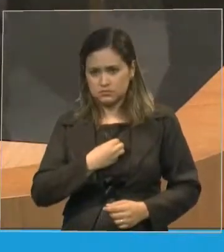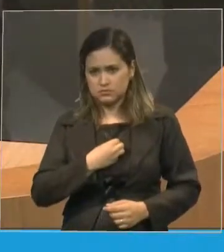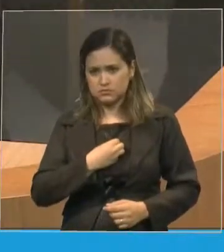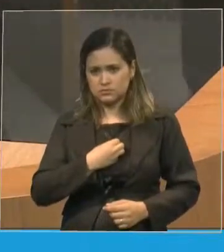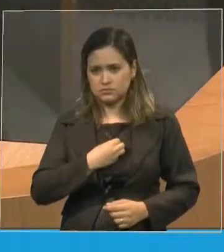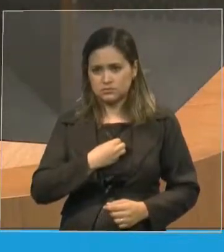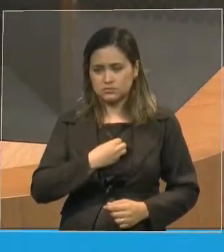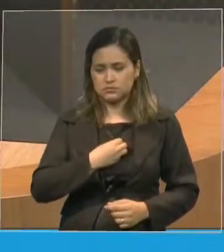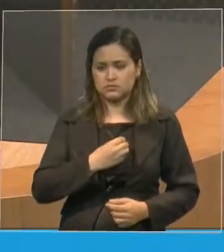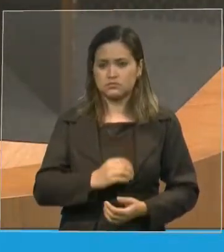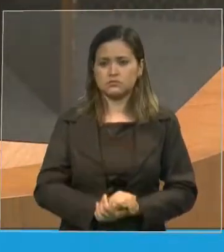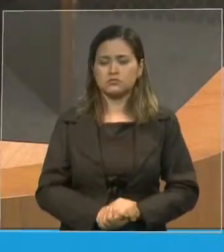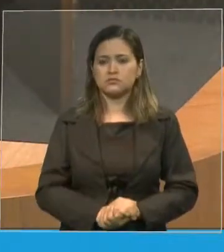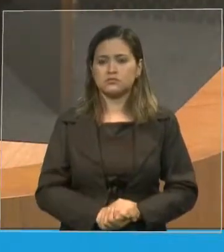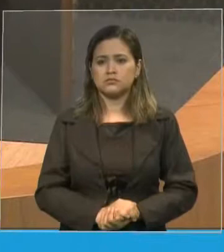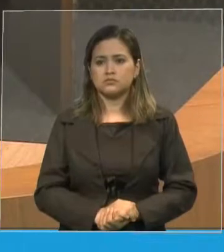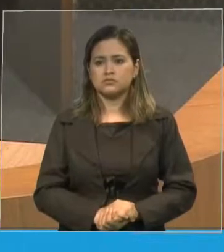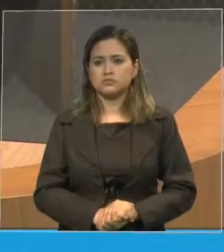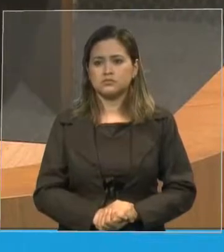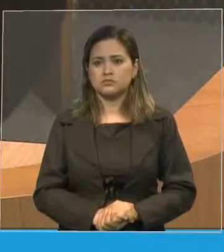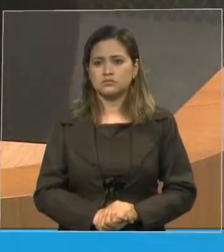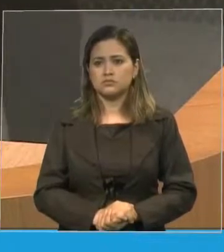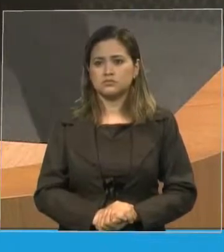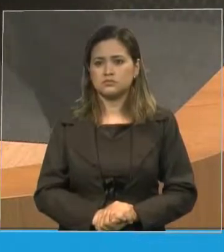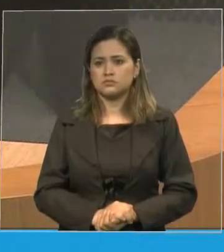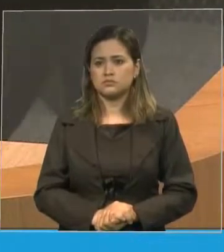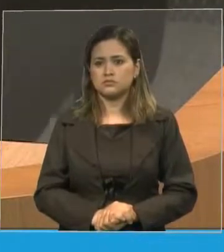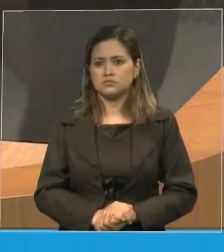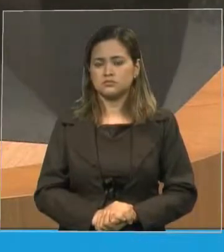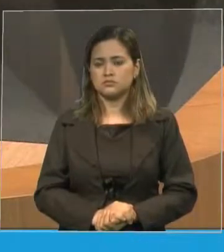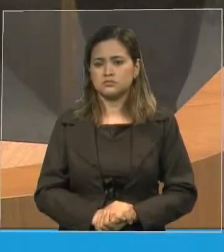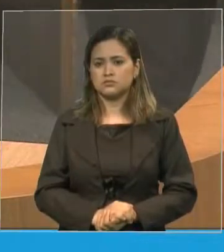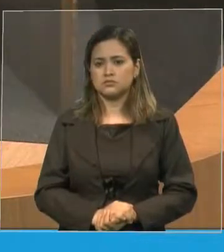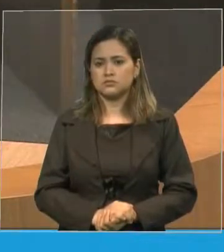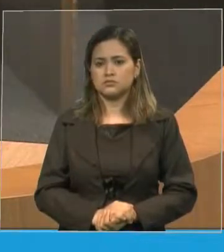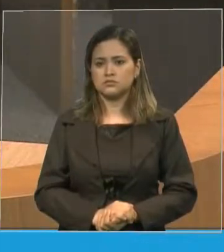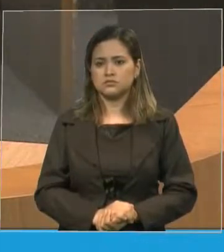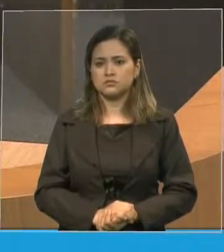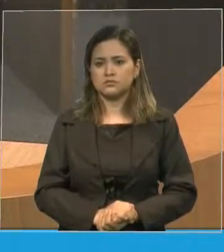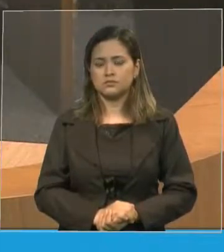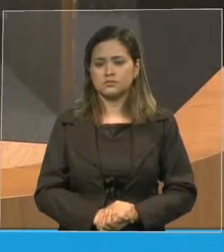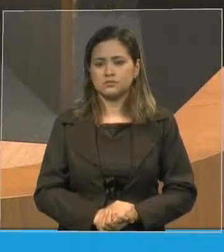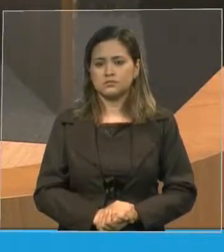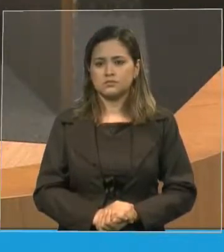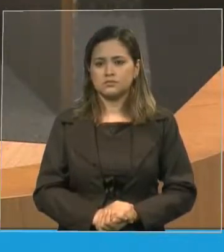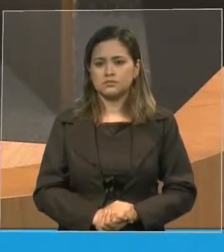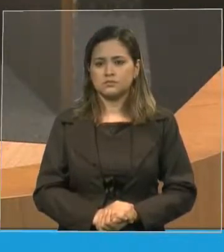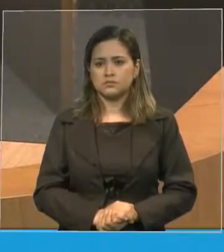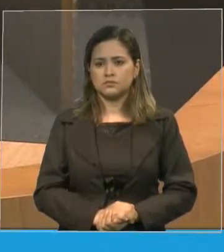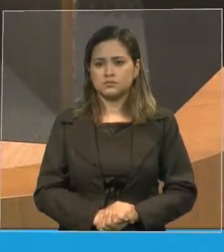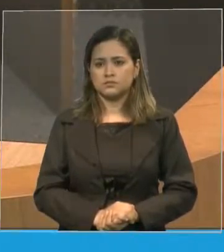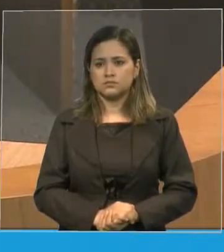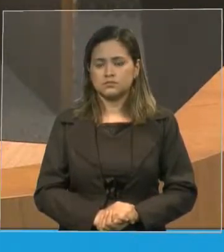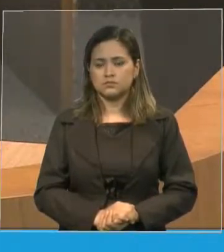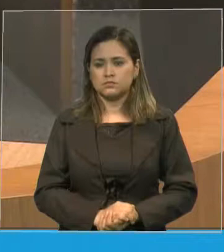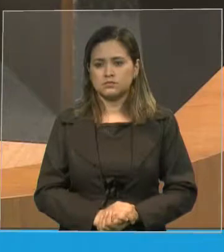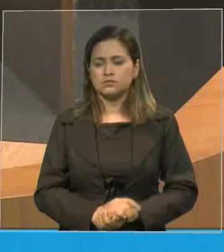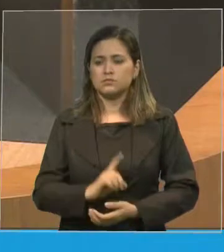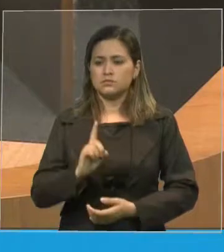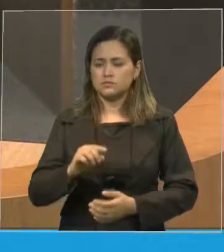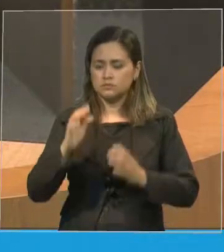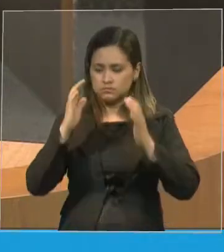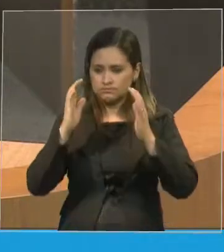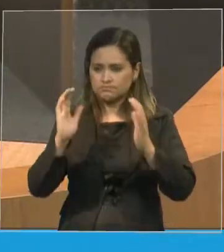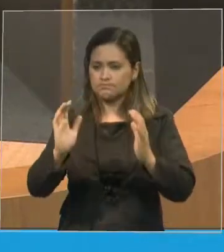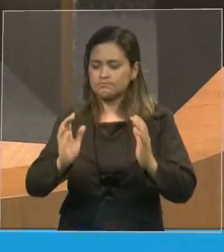merecedores desse título tão honroso. Mas, estamos aqui, trazidos pelo